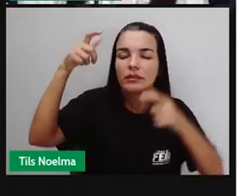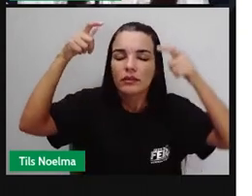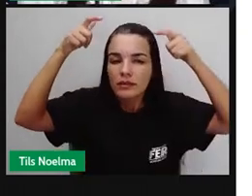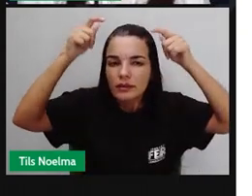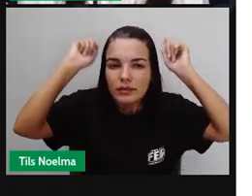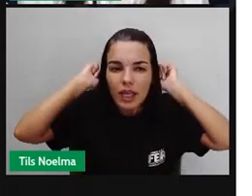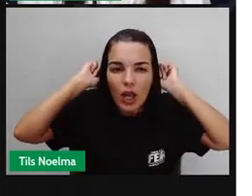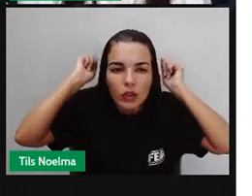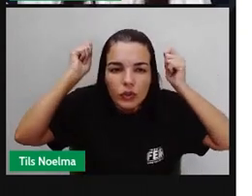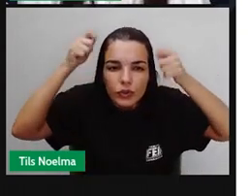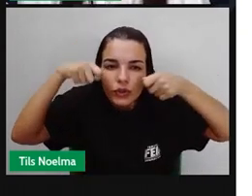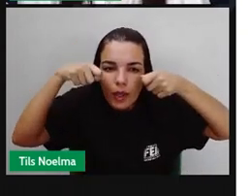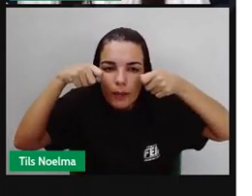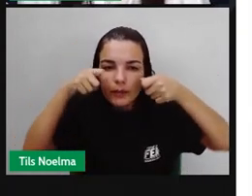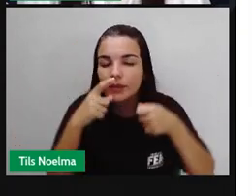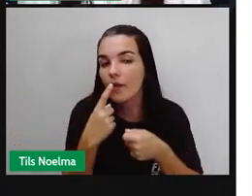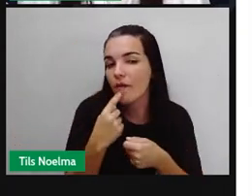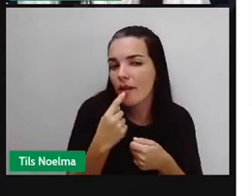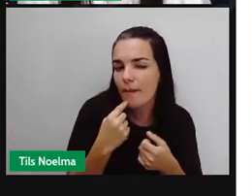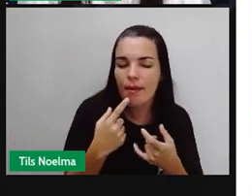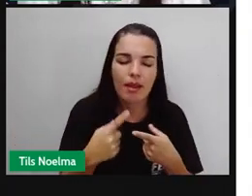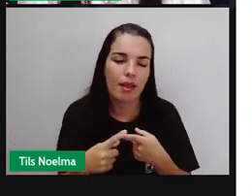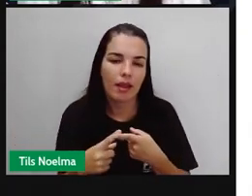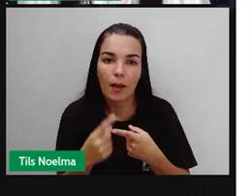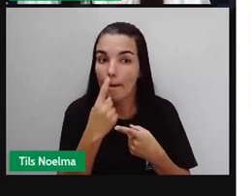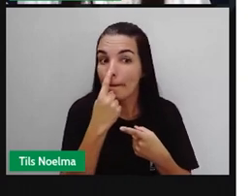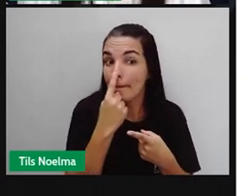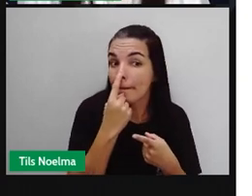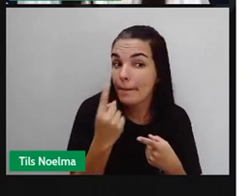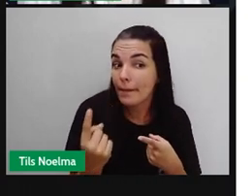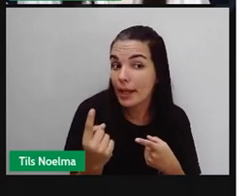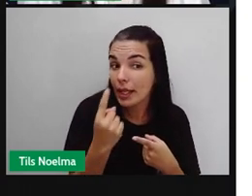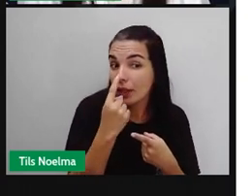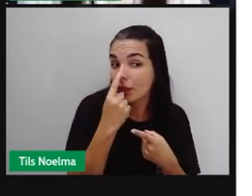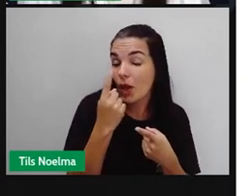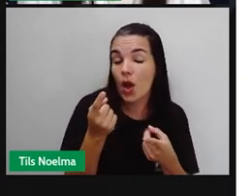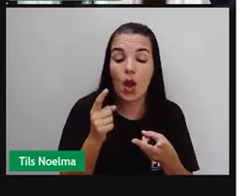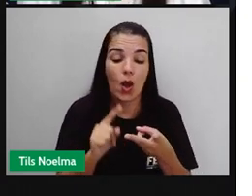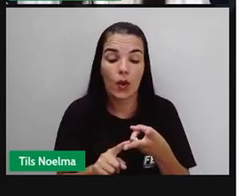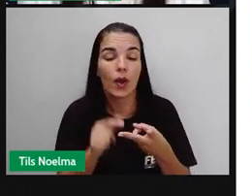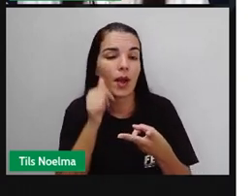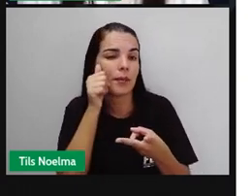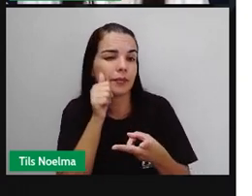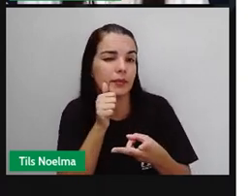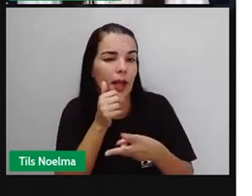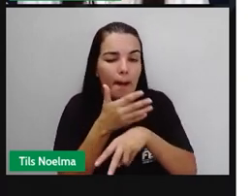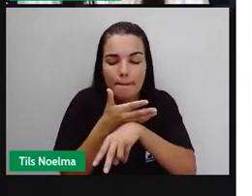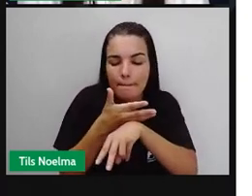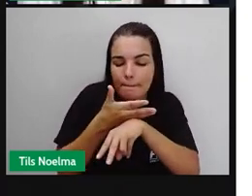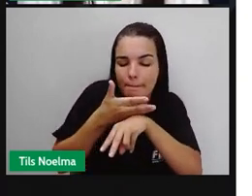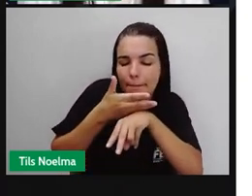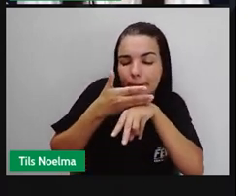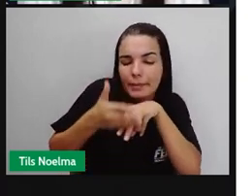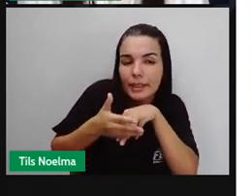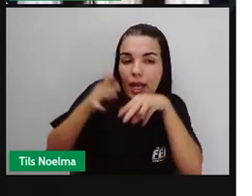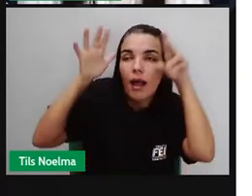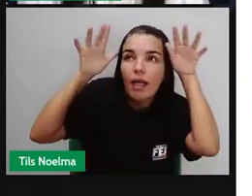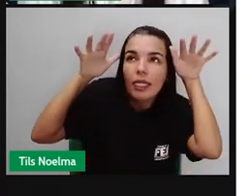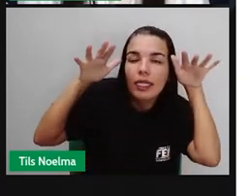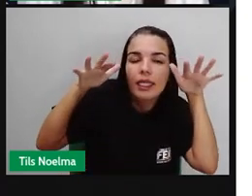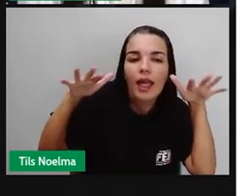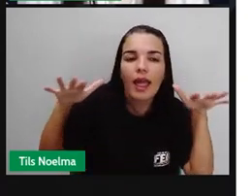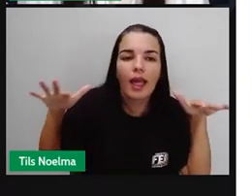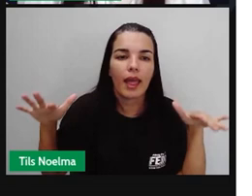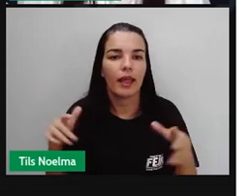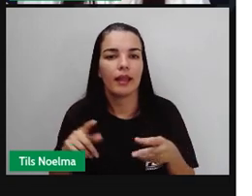Branca de Neve, o Pinóquio, que a gente já viu na outra aula, vocês podem pegar outros contos que talvez